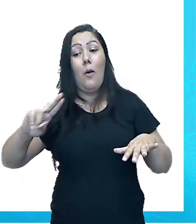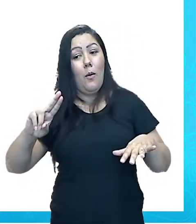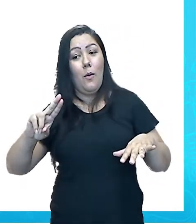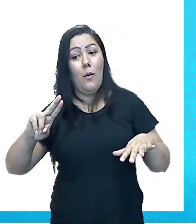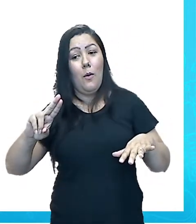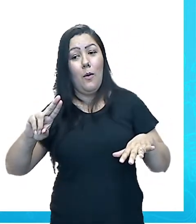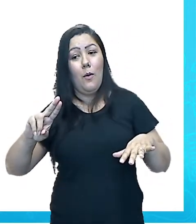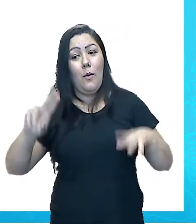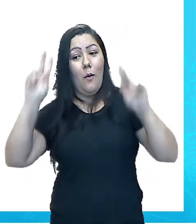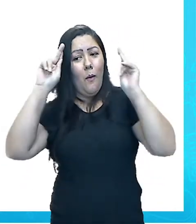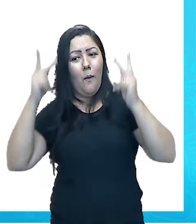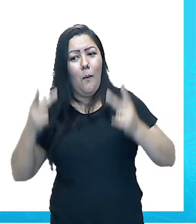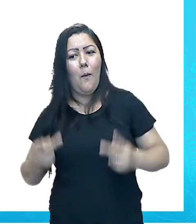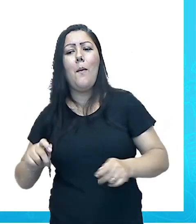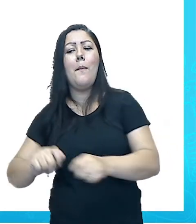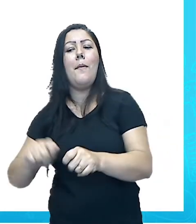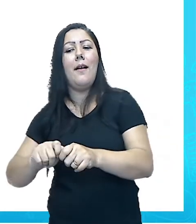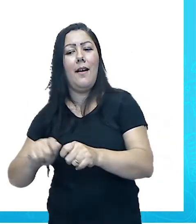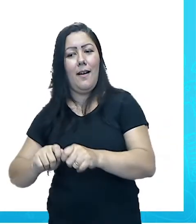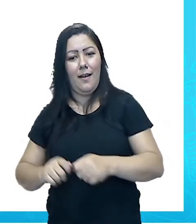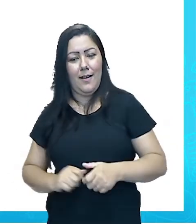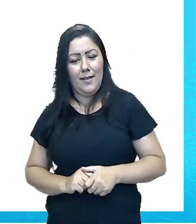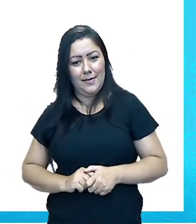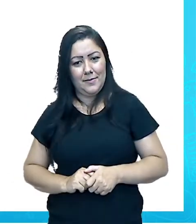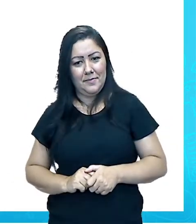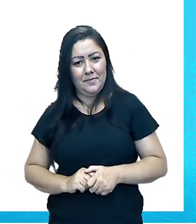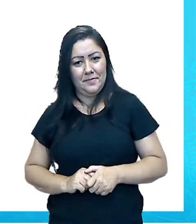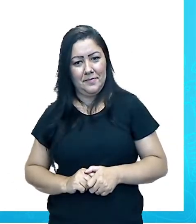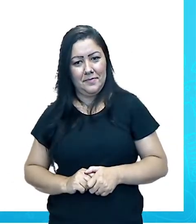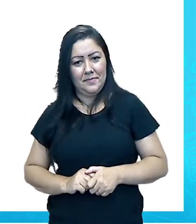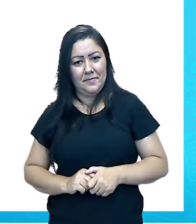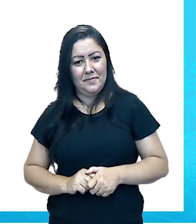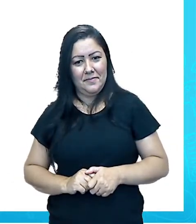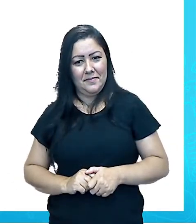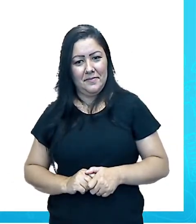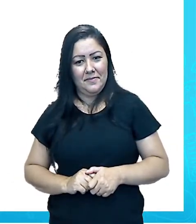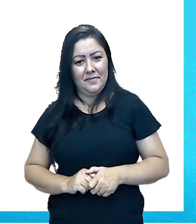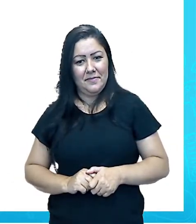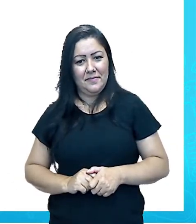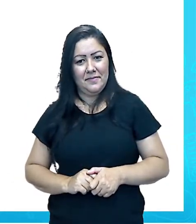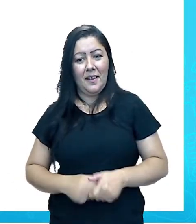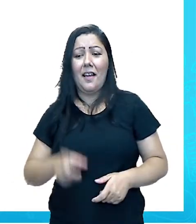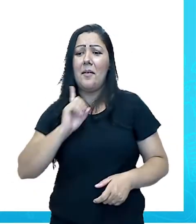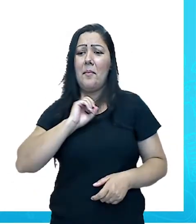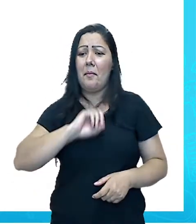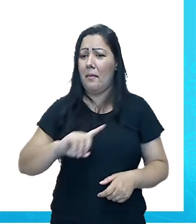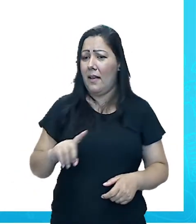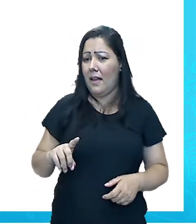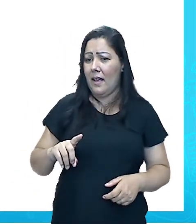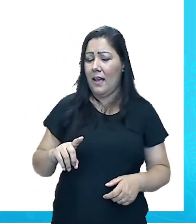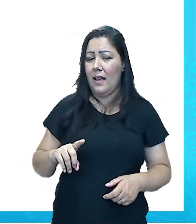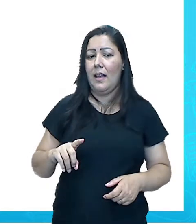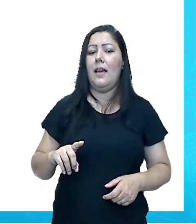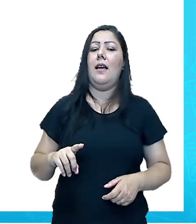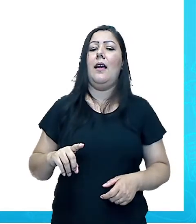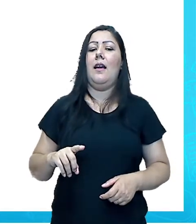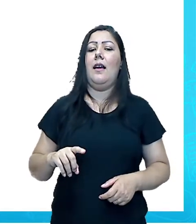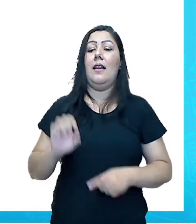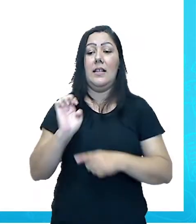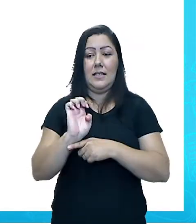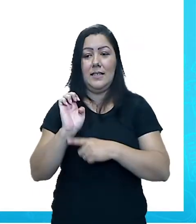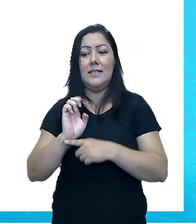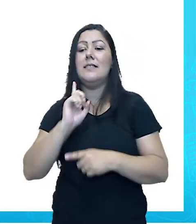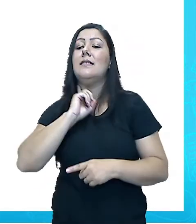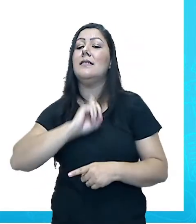Aí a gente fala, se Minas não tem mar, o fato de falar esse é o